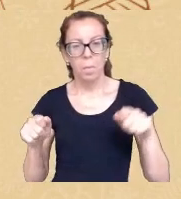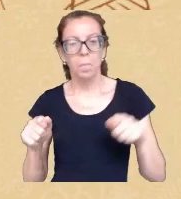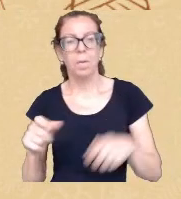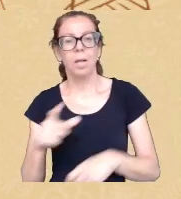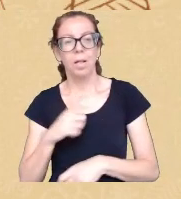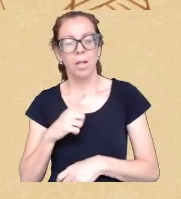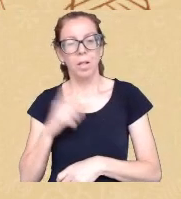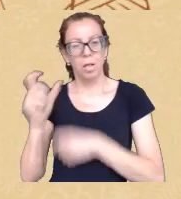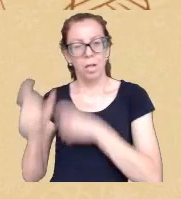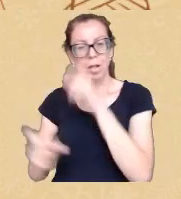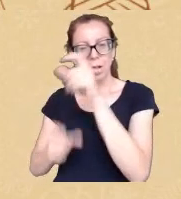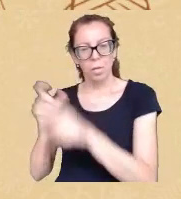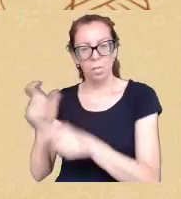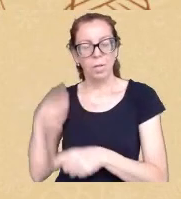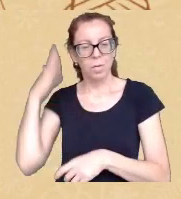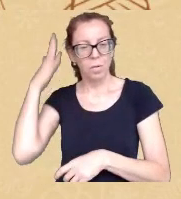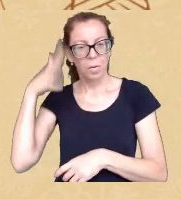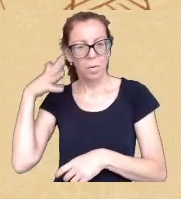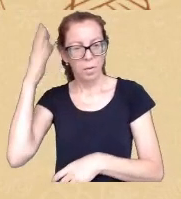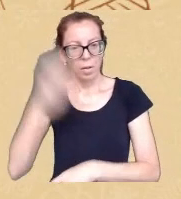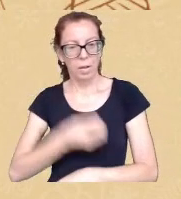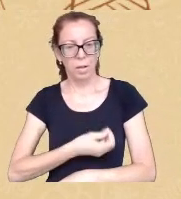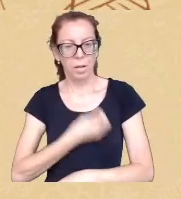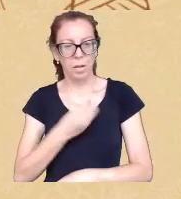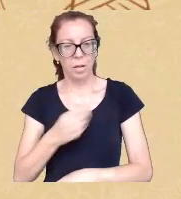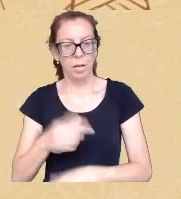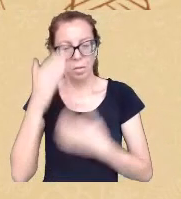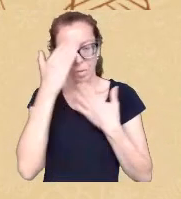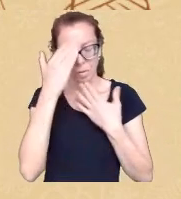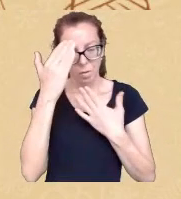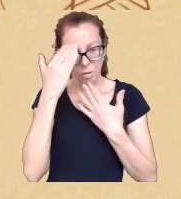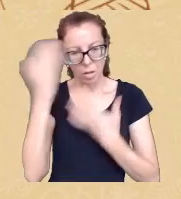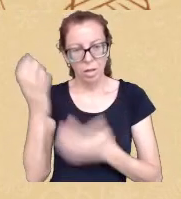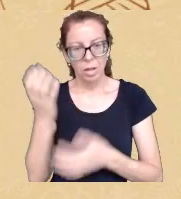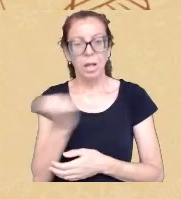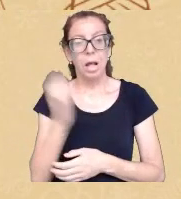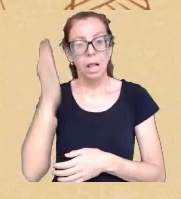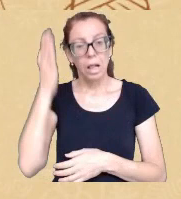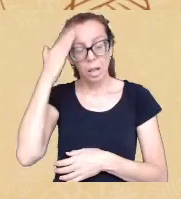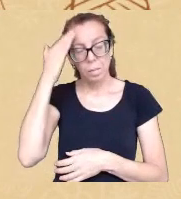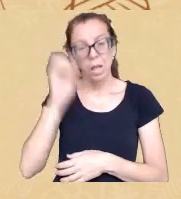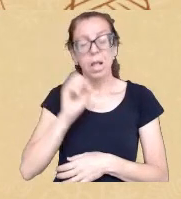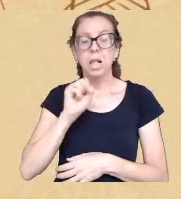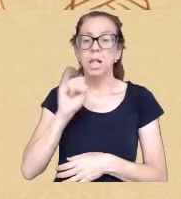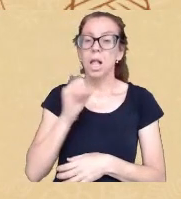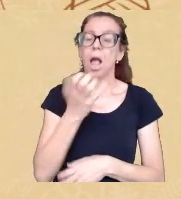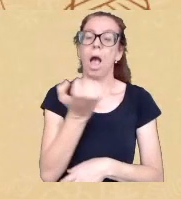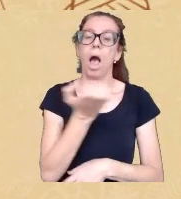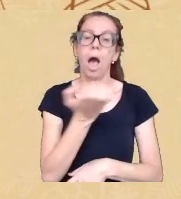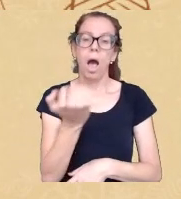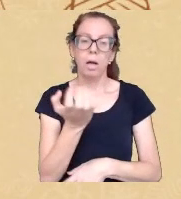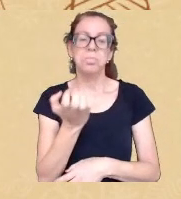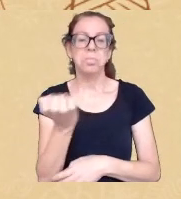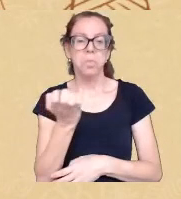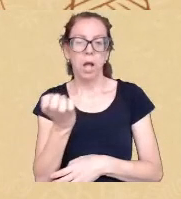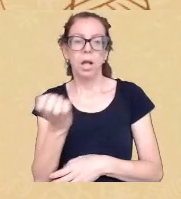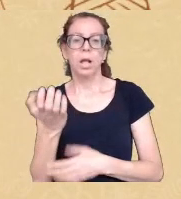alegria obrigada gostaria de saber se alguém quer fazer algum comentário alguma pergunta